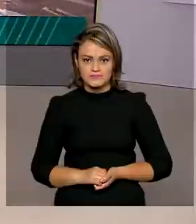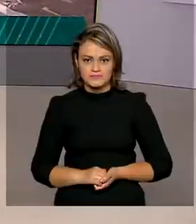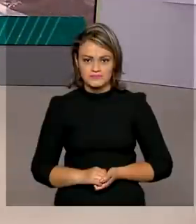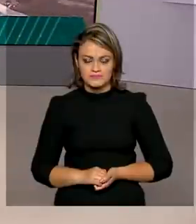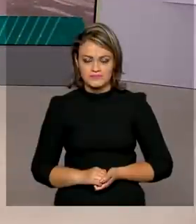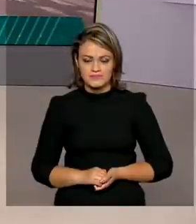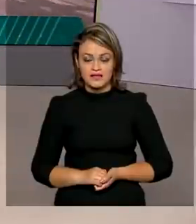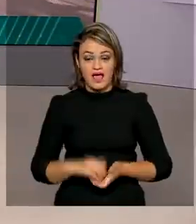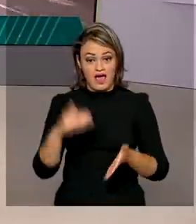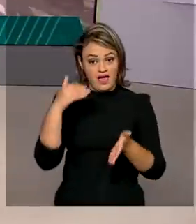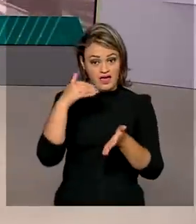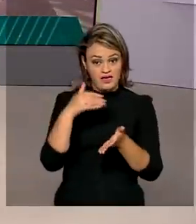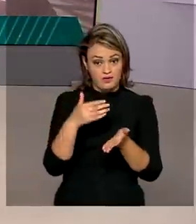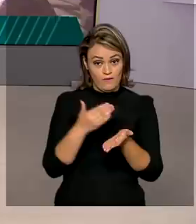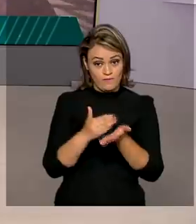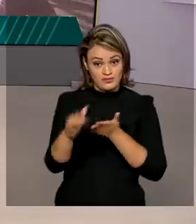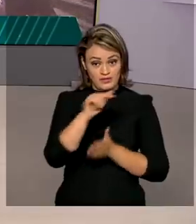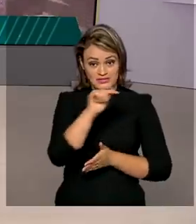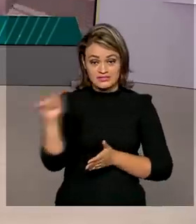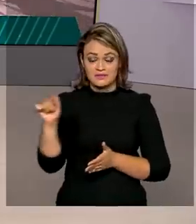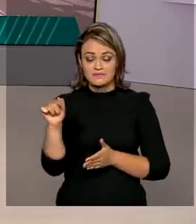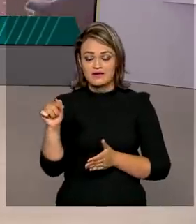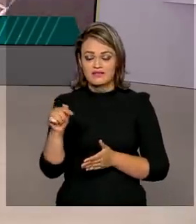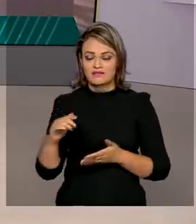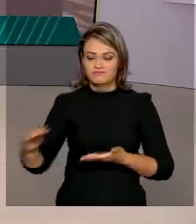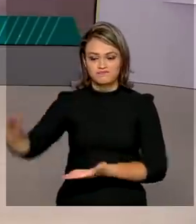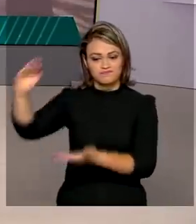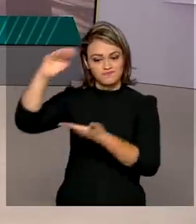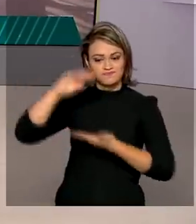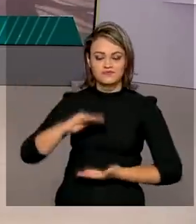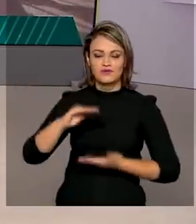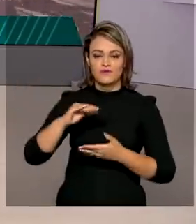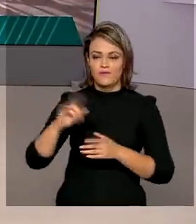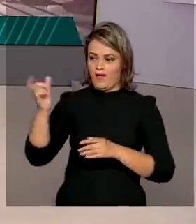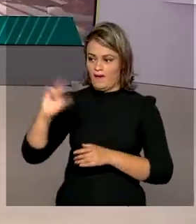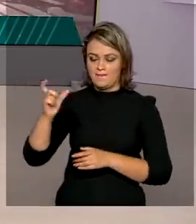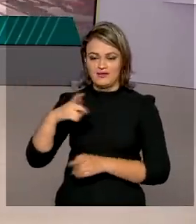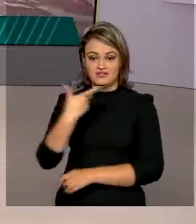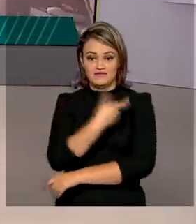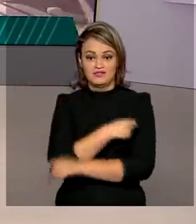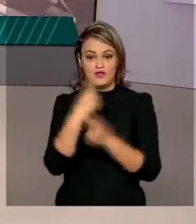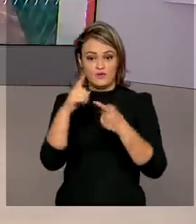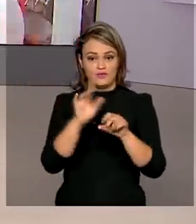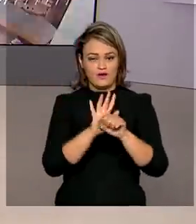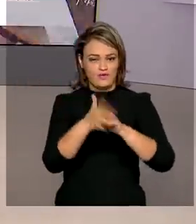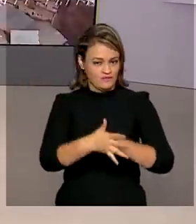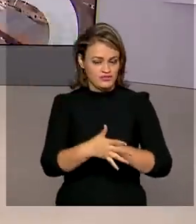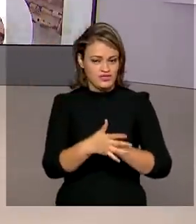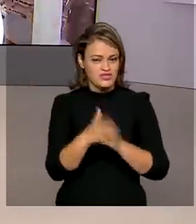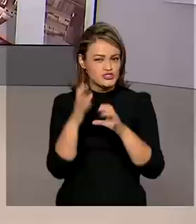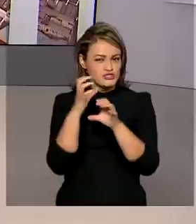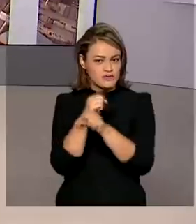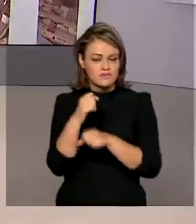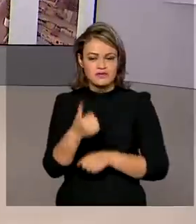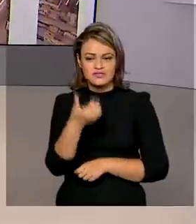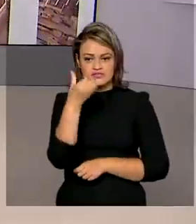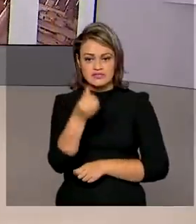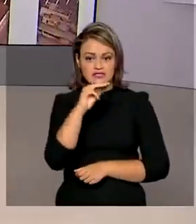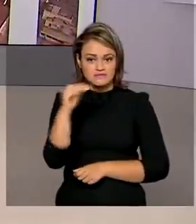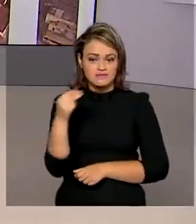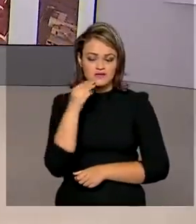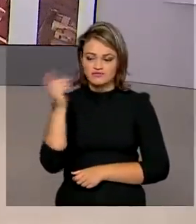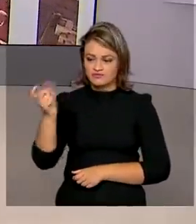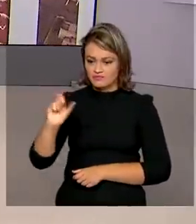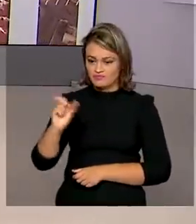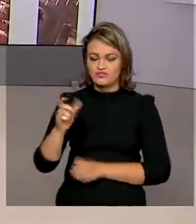A semana começou com a chegada de mais uma remessa de vacinas contra a Covid-19 no Brasil. São mais de 6 milhões de